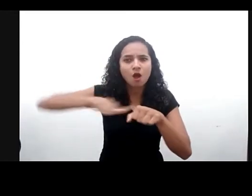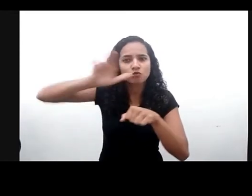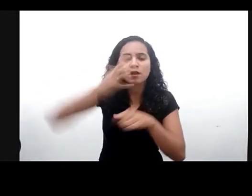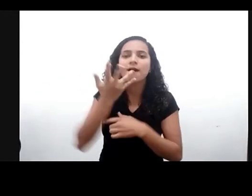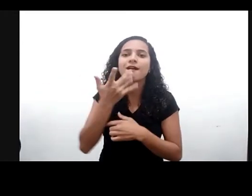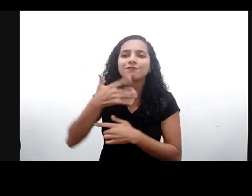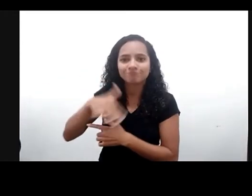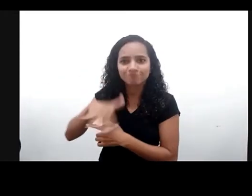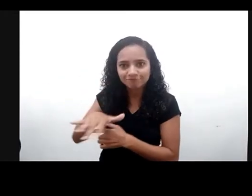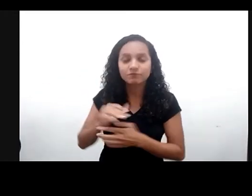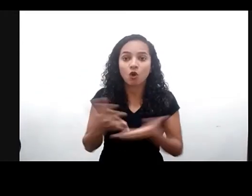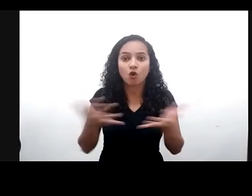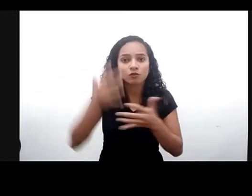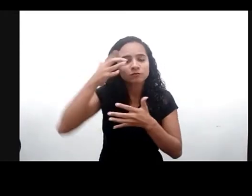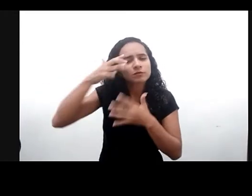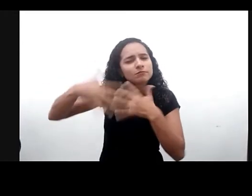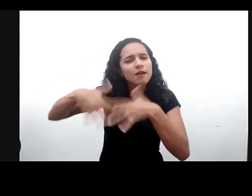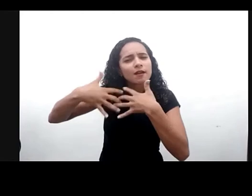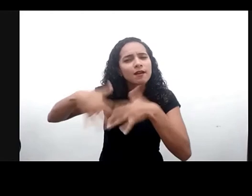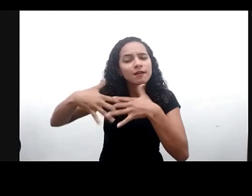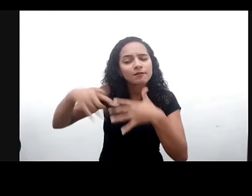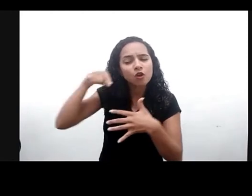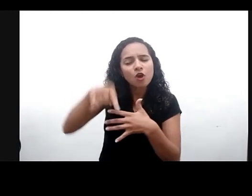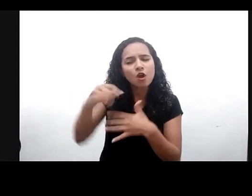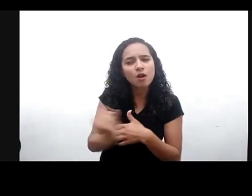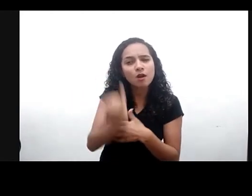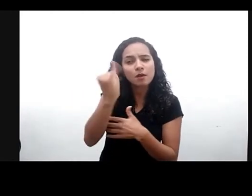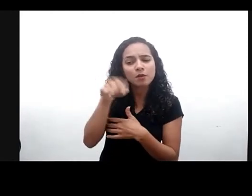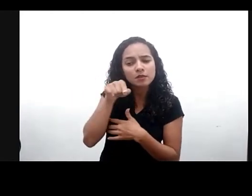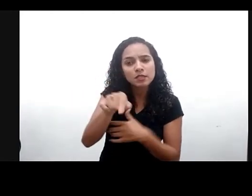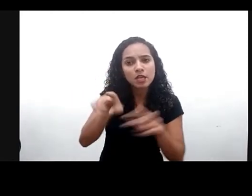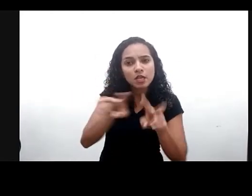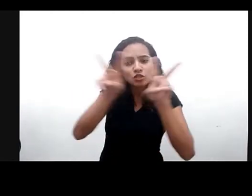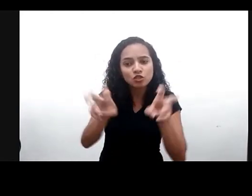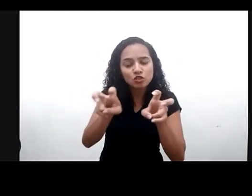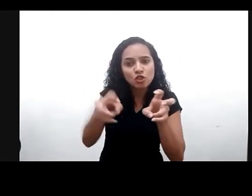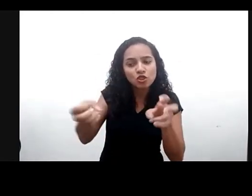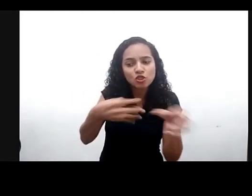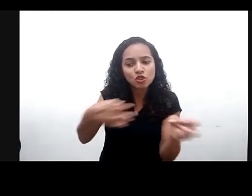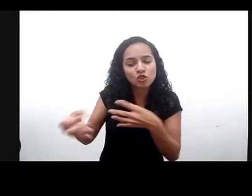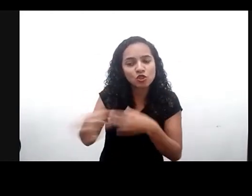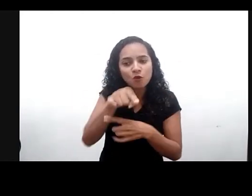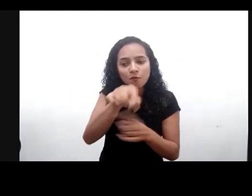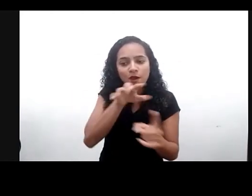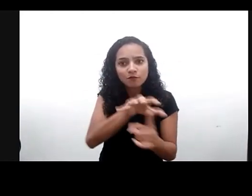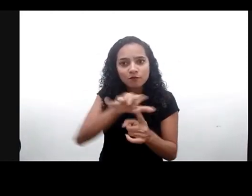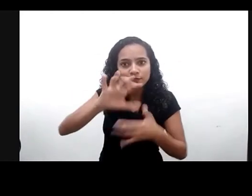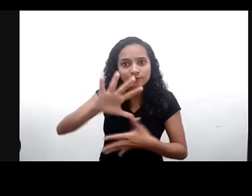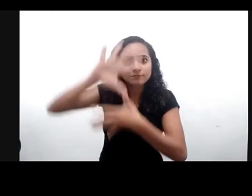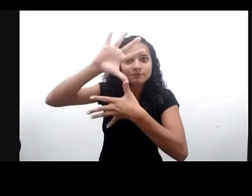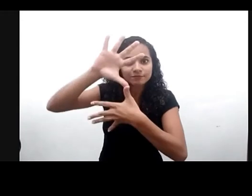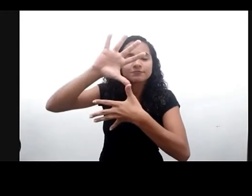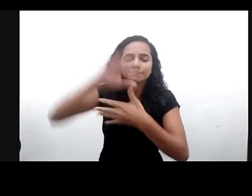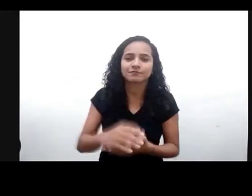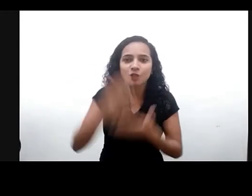Hoje vamos refletir particularmente sobre a importância desse novo comentário geral para as infâncias latino-americanas. Muito obrigada